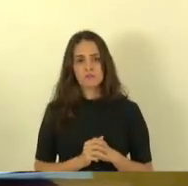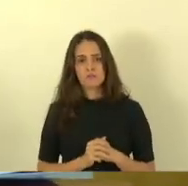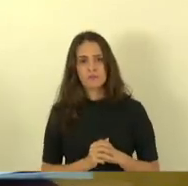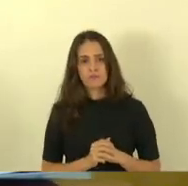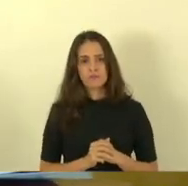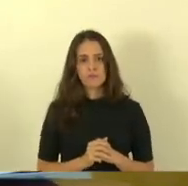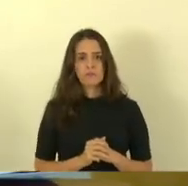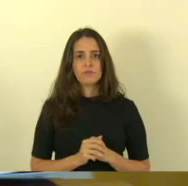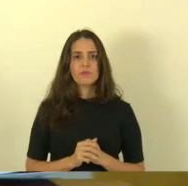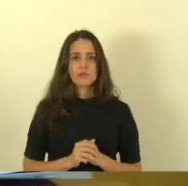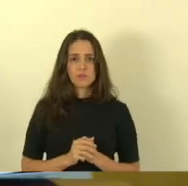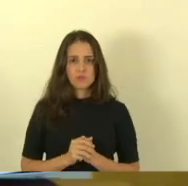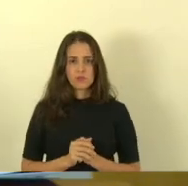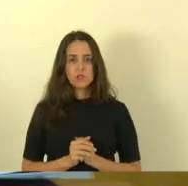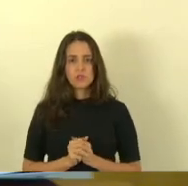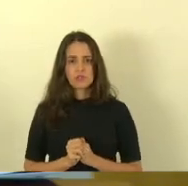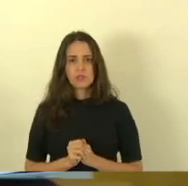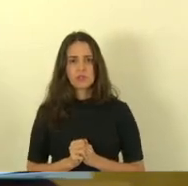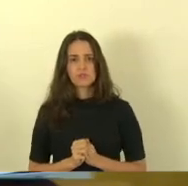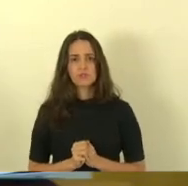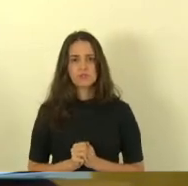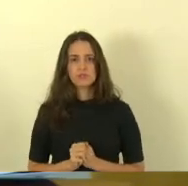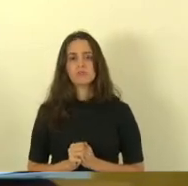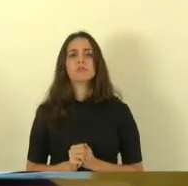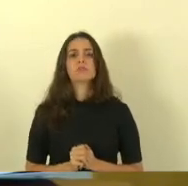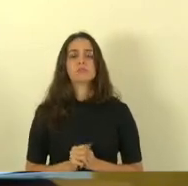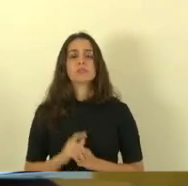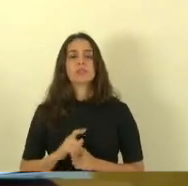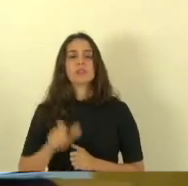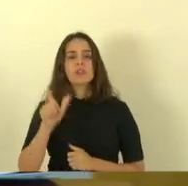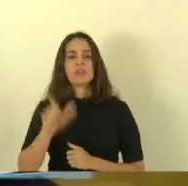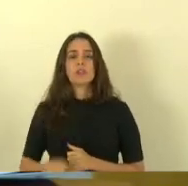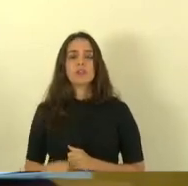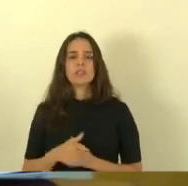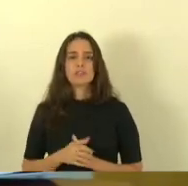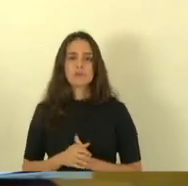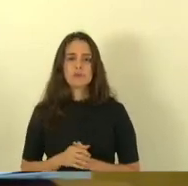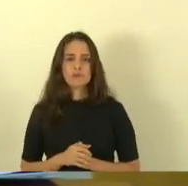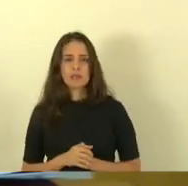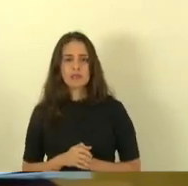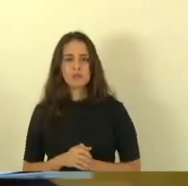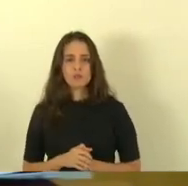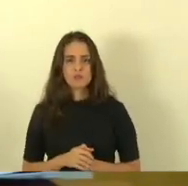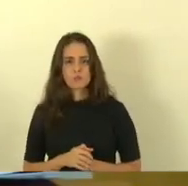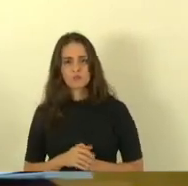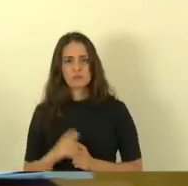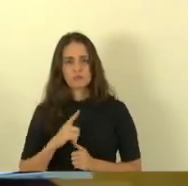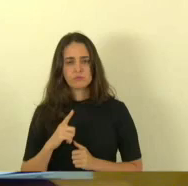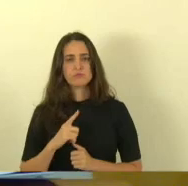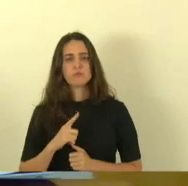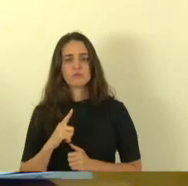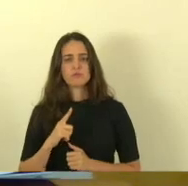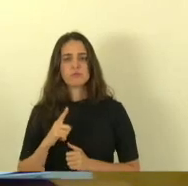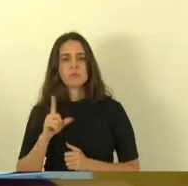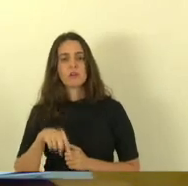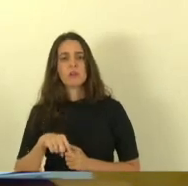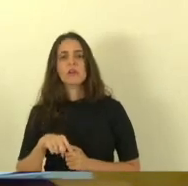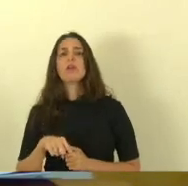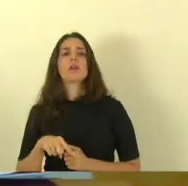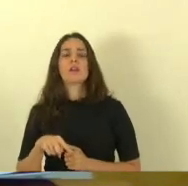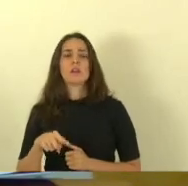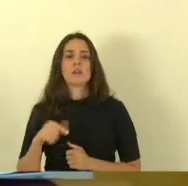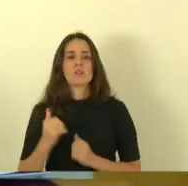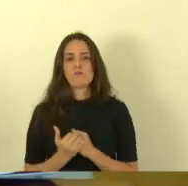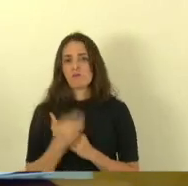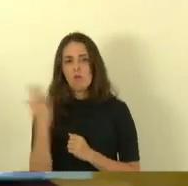raciocínio esses sessenta aí estão de fora a partir de outubro a partir de outubro eles estão de fora mas